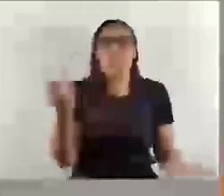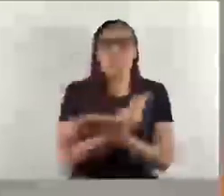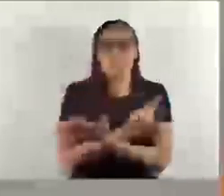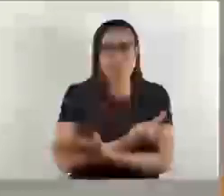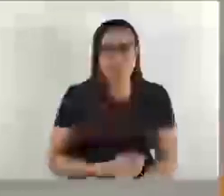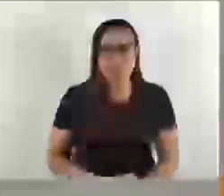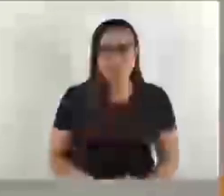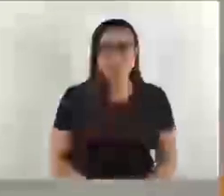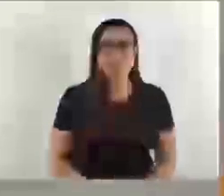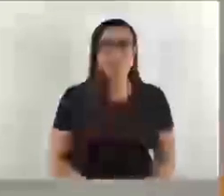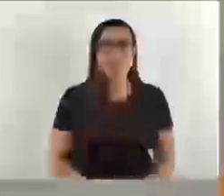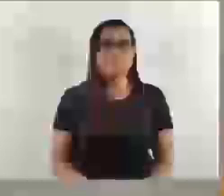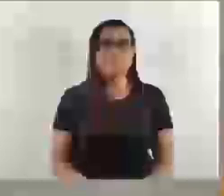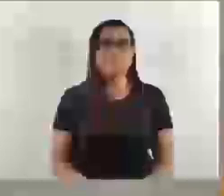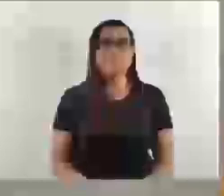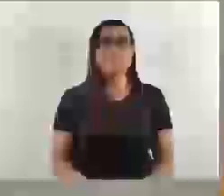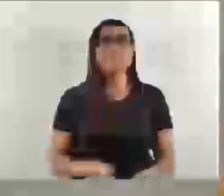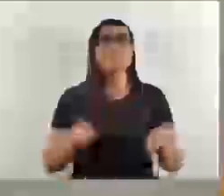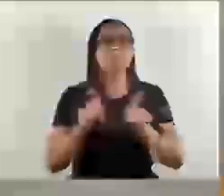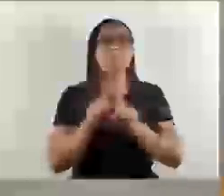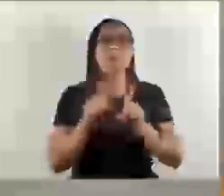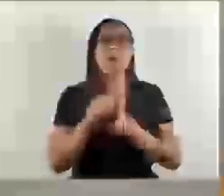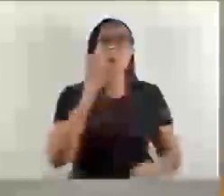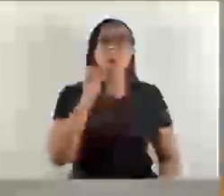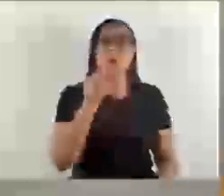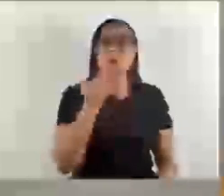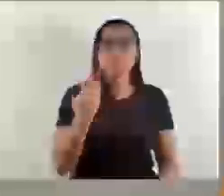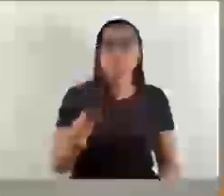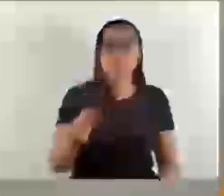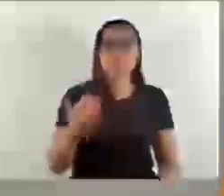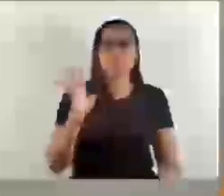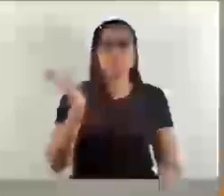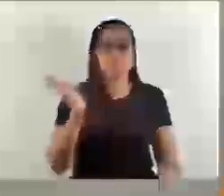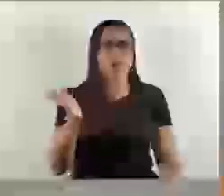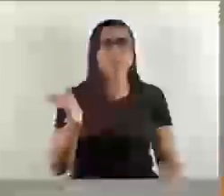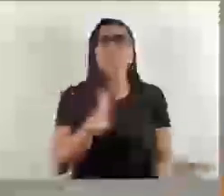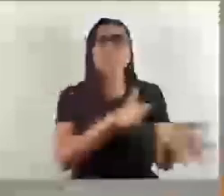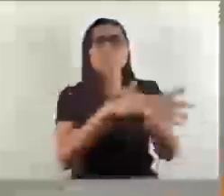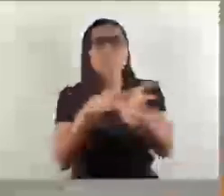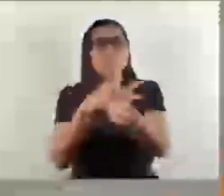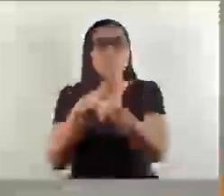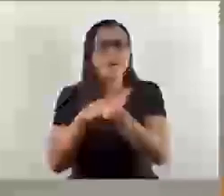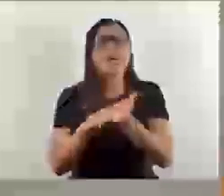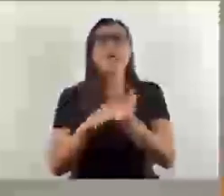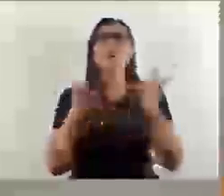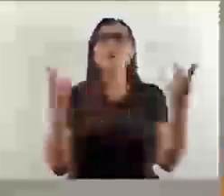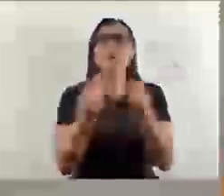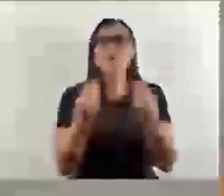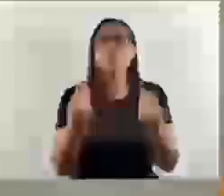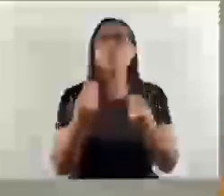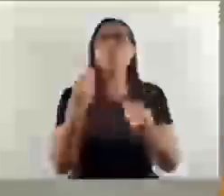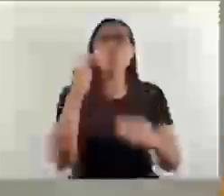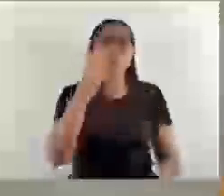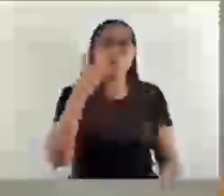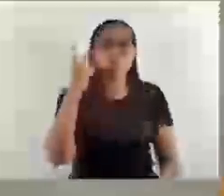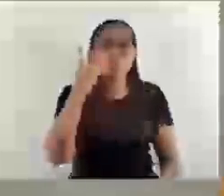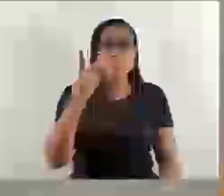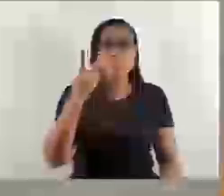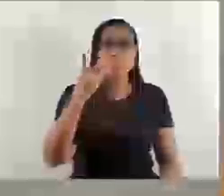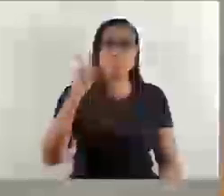Também entrei com o requerimento ontem, quero já parabenizar todos os vereadores, todos os presentes, pelo dia dos pais ontem.